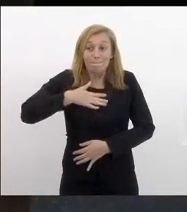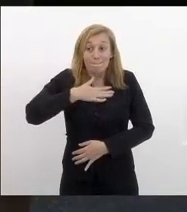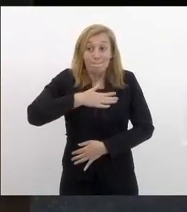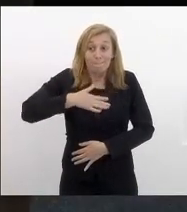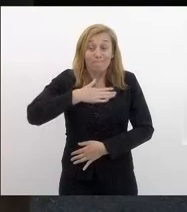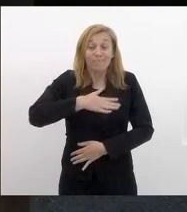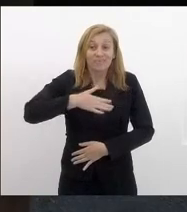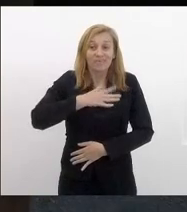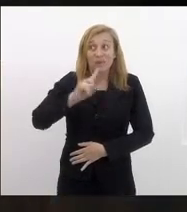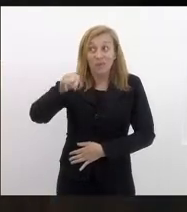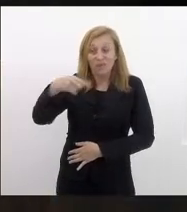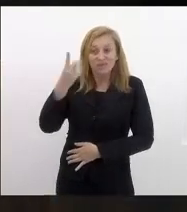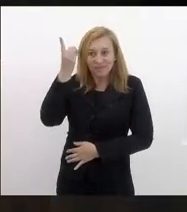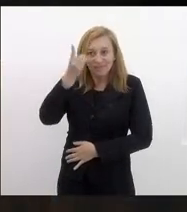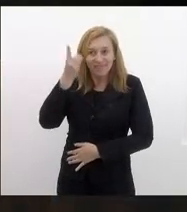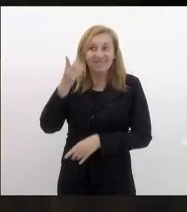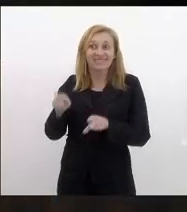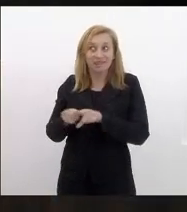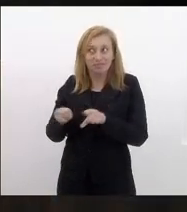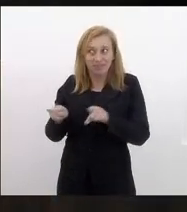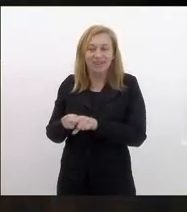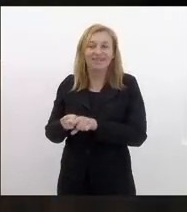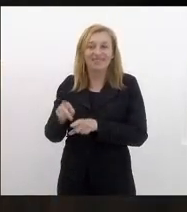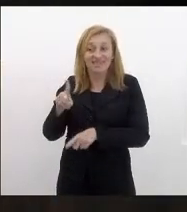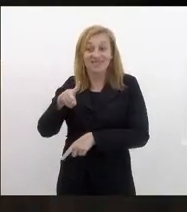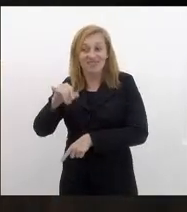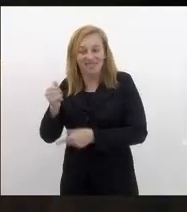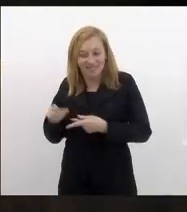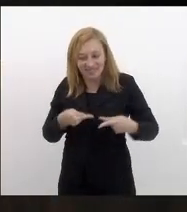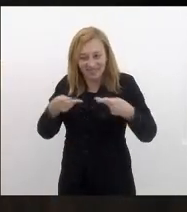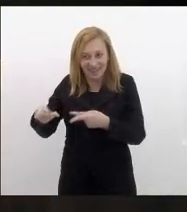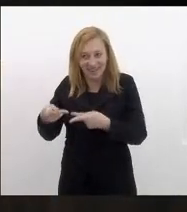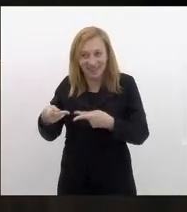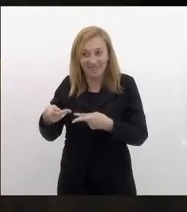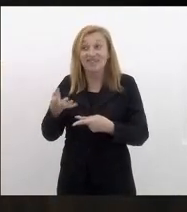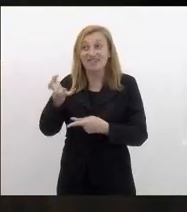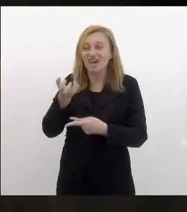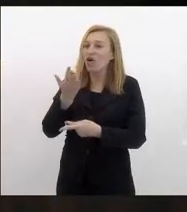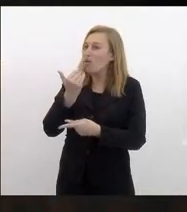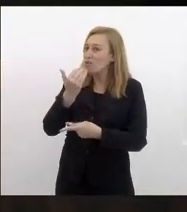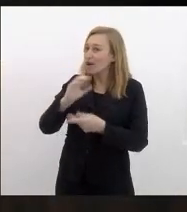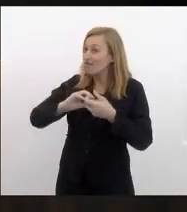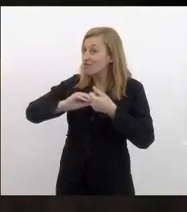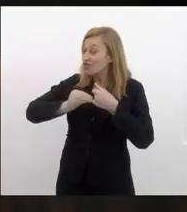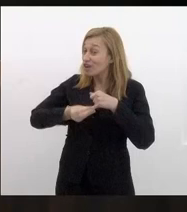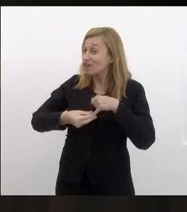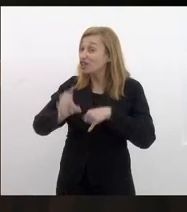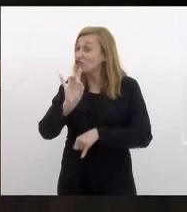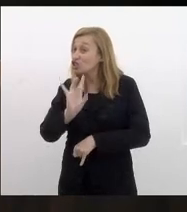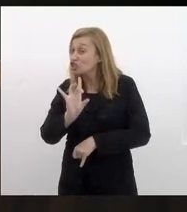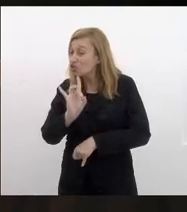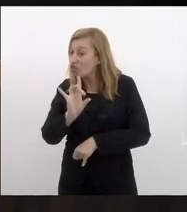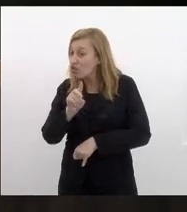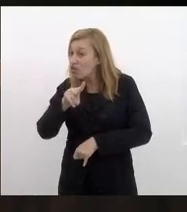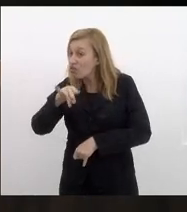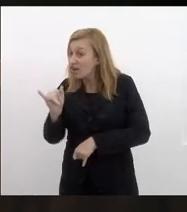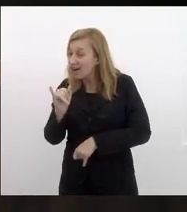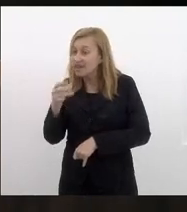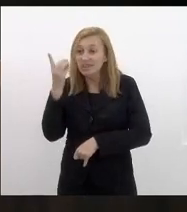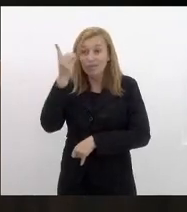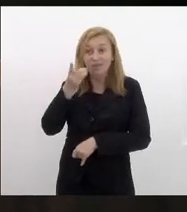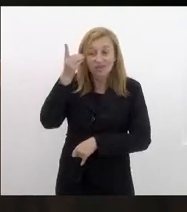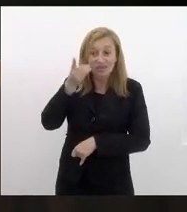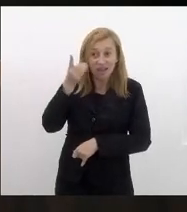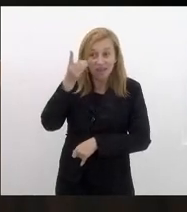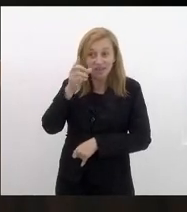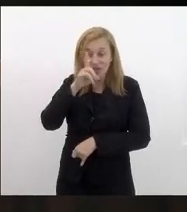e tem outros deputados aí também já falaram que vai visitar e quer comer a feijoada e só vai deputado Dionísio Lins